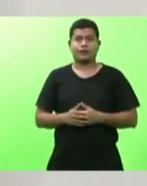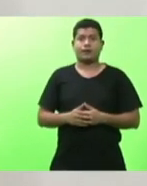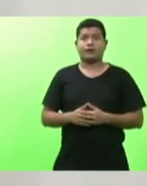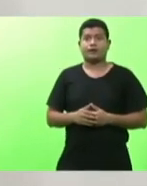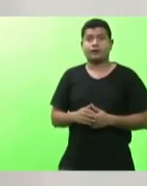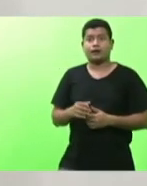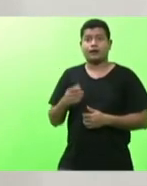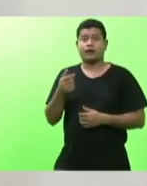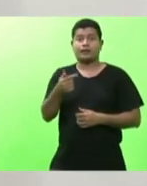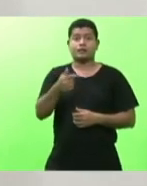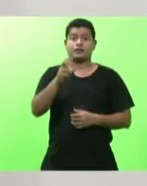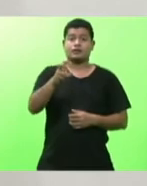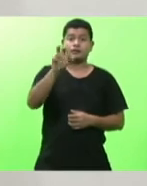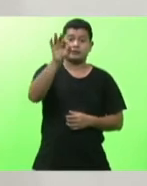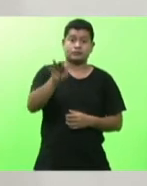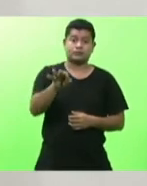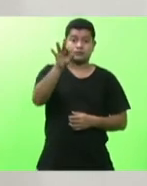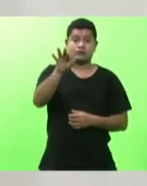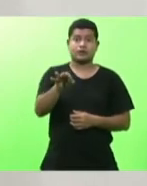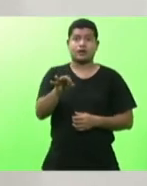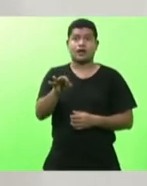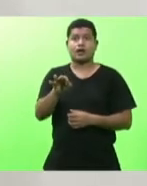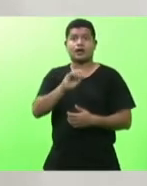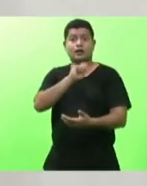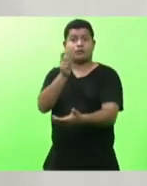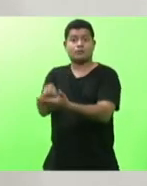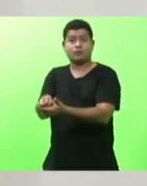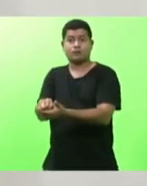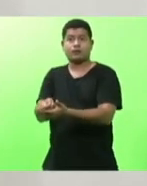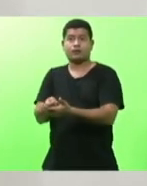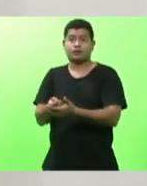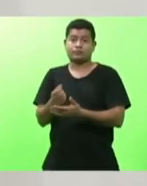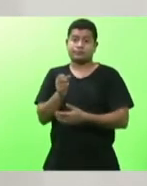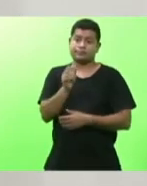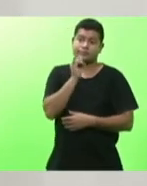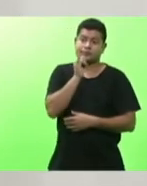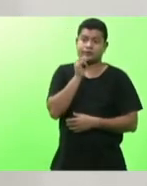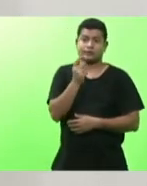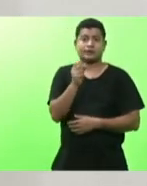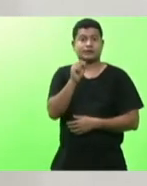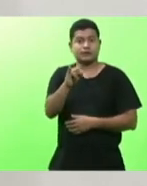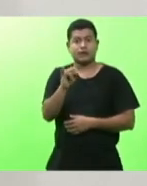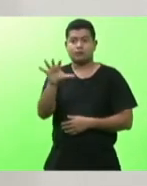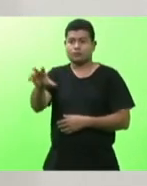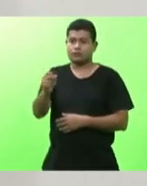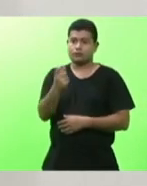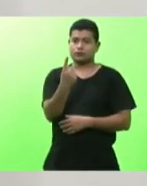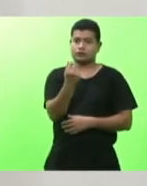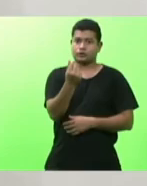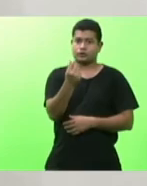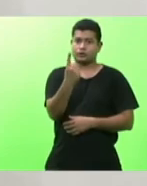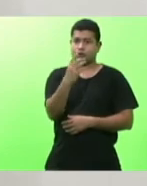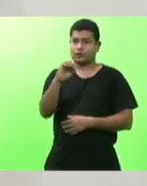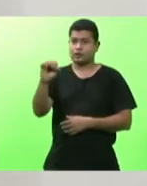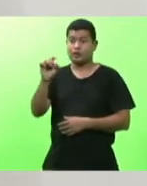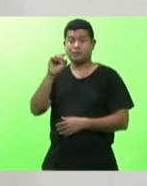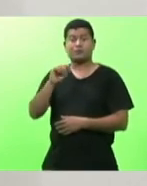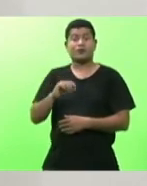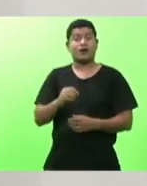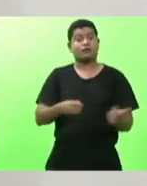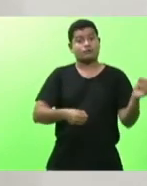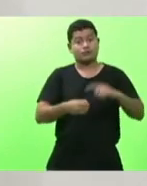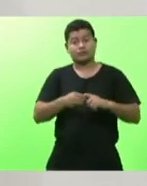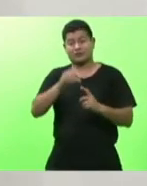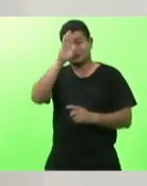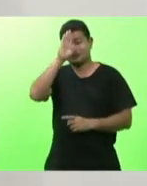pagar 75% do que ele pegou se ele pegou 100 mil reais ele vai ter que pagar imediatamente porque a emenda